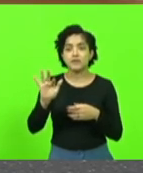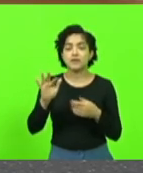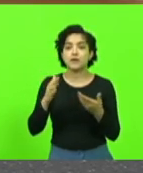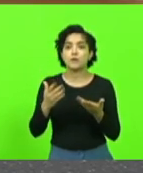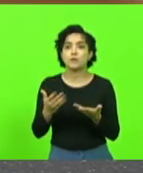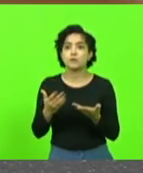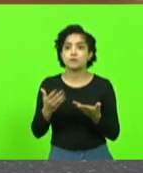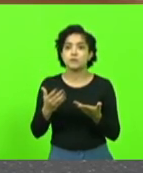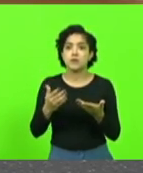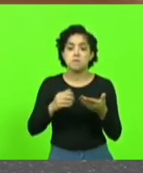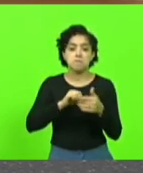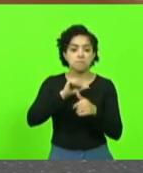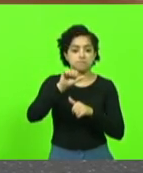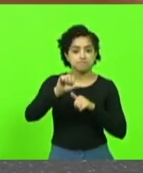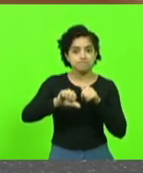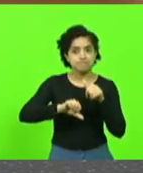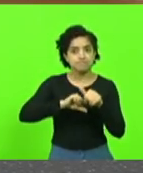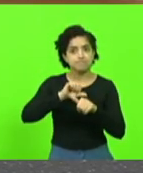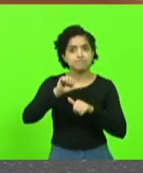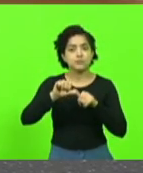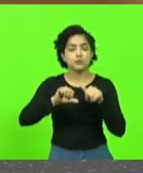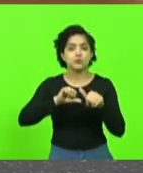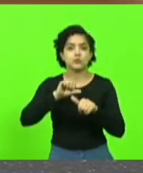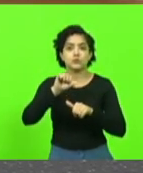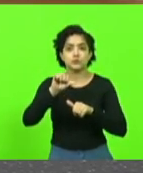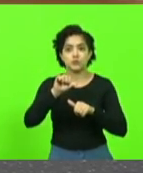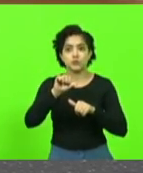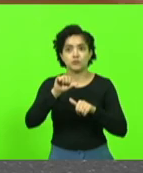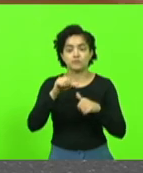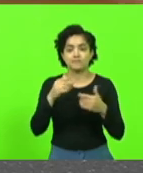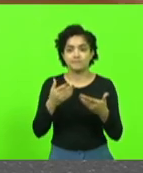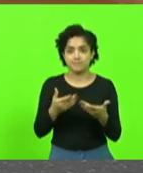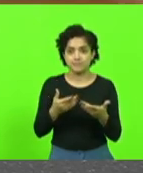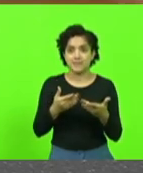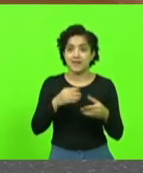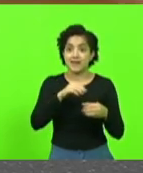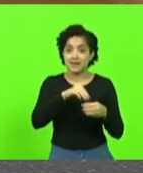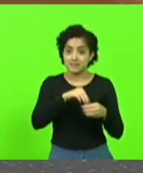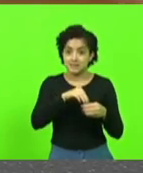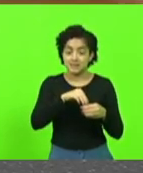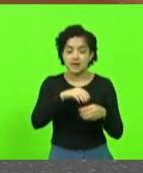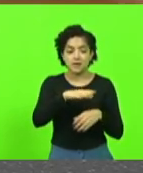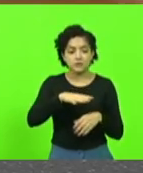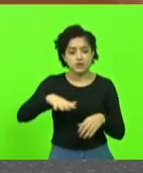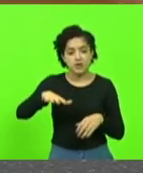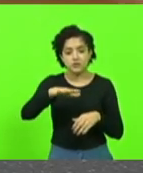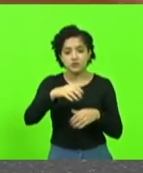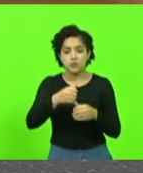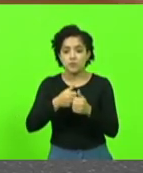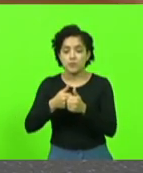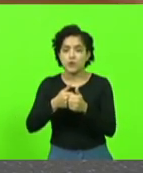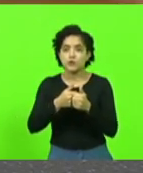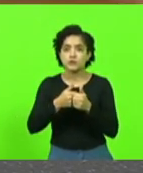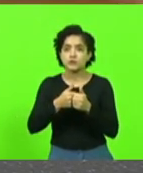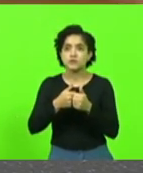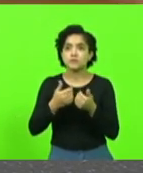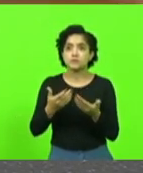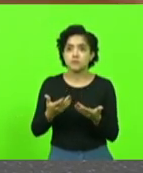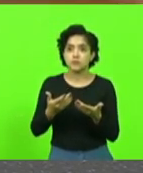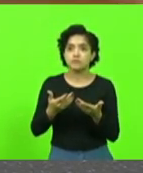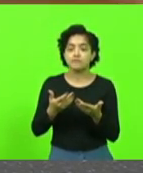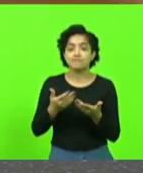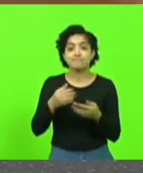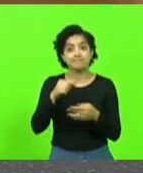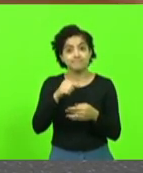mudou de patamar o município de Curitibanos e a região, quem não quer um campus